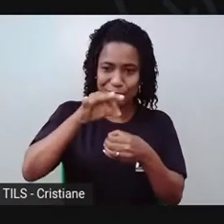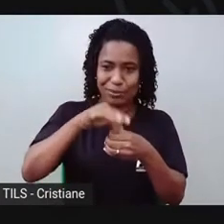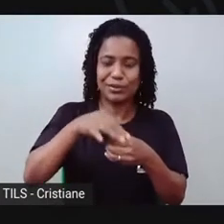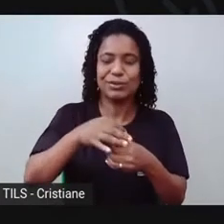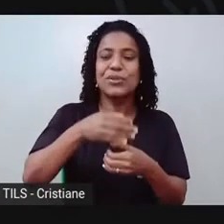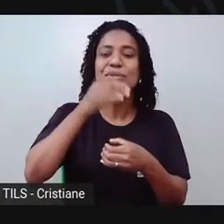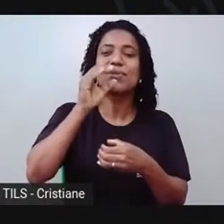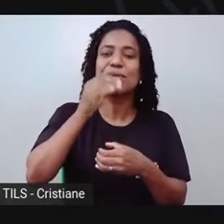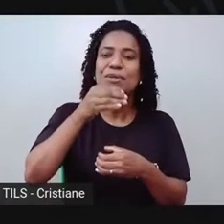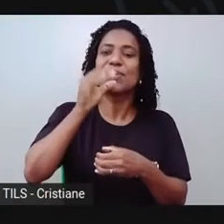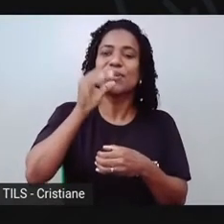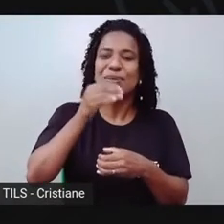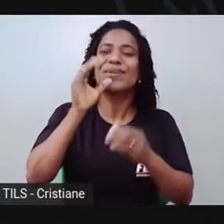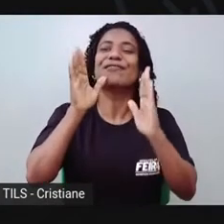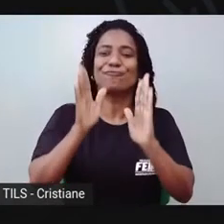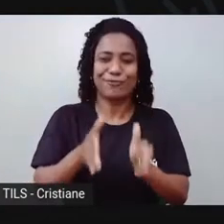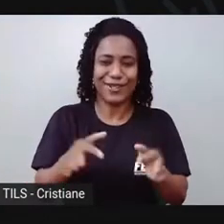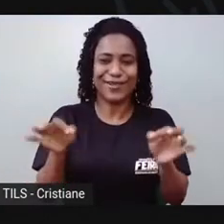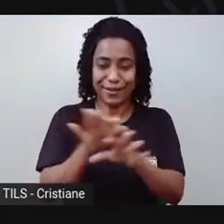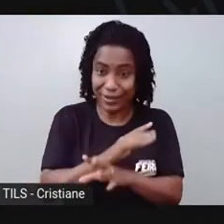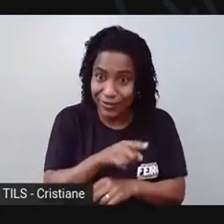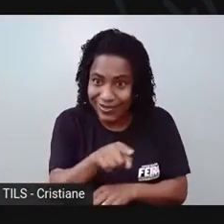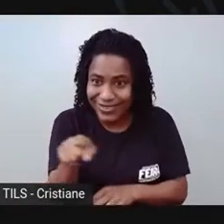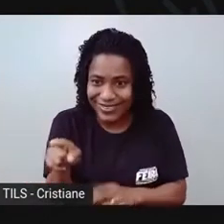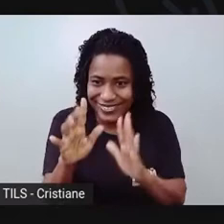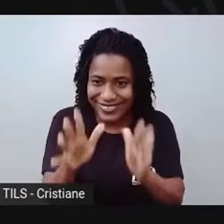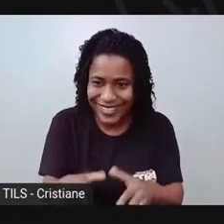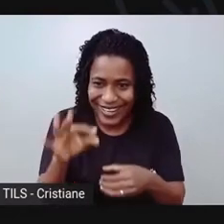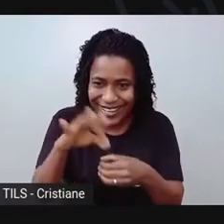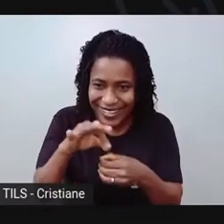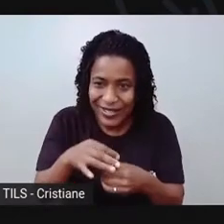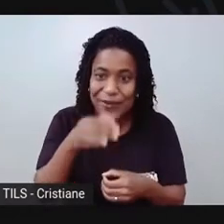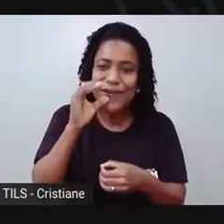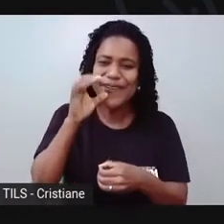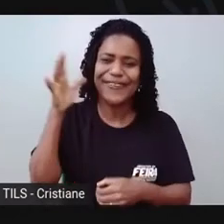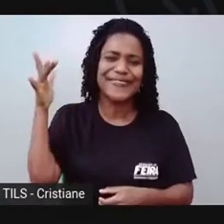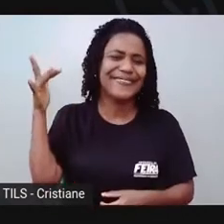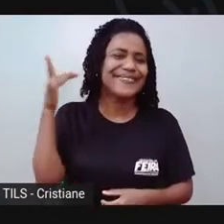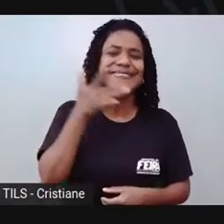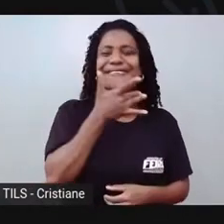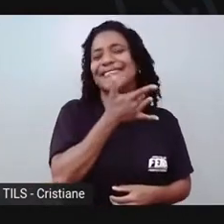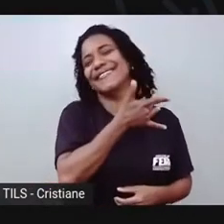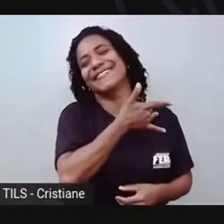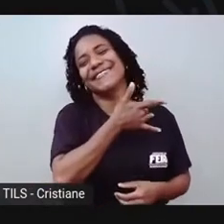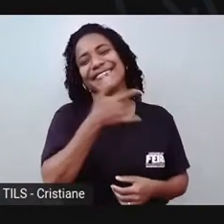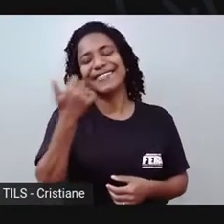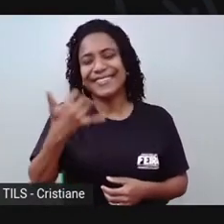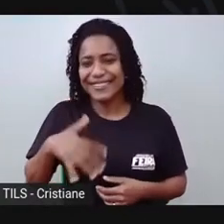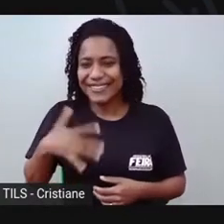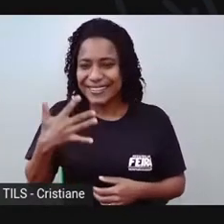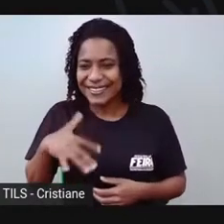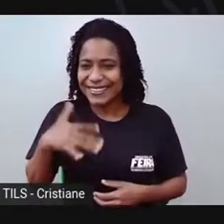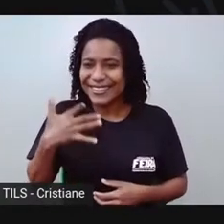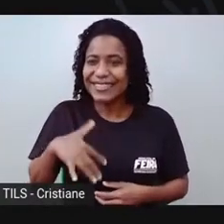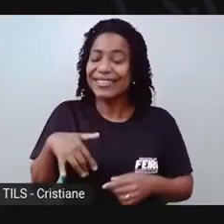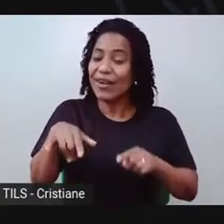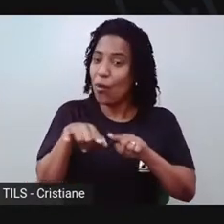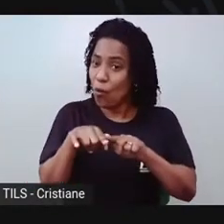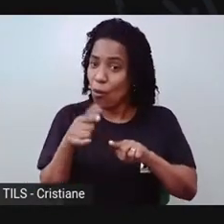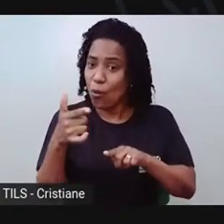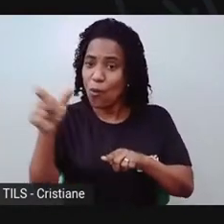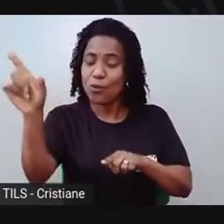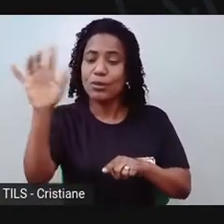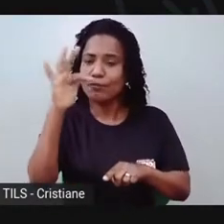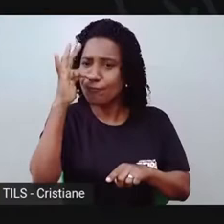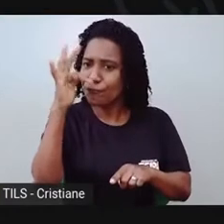vocês tomaram também? Ai, que delícia! Sabia que tem outra flor que também dá para fazer chá? É!